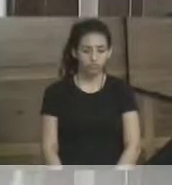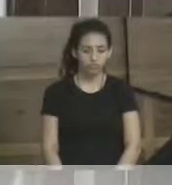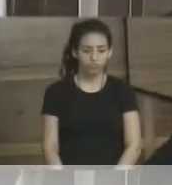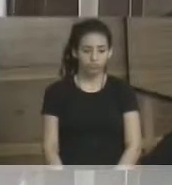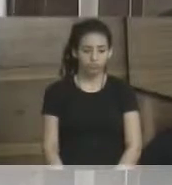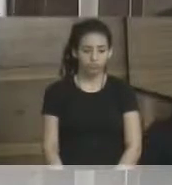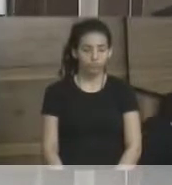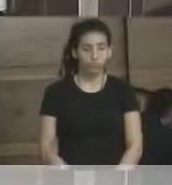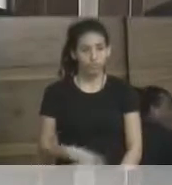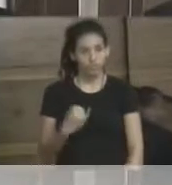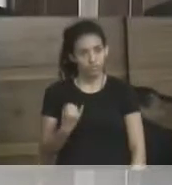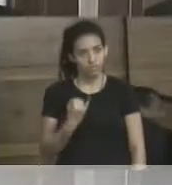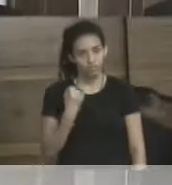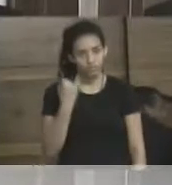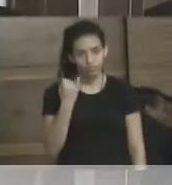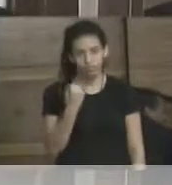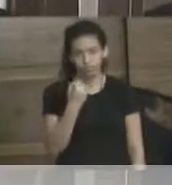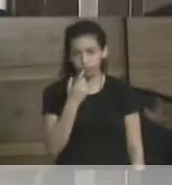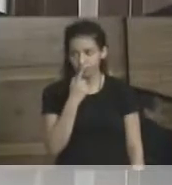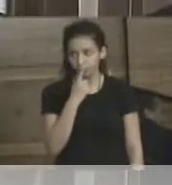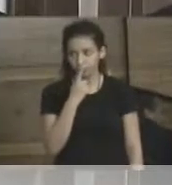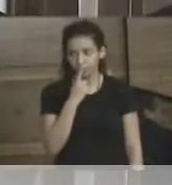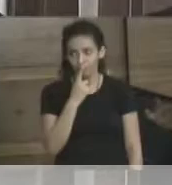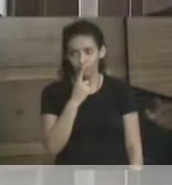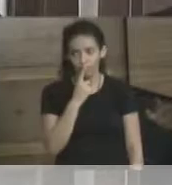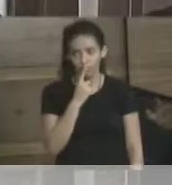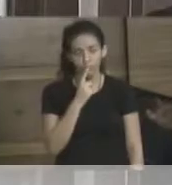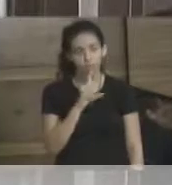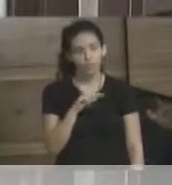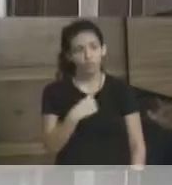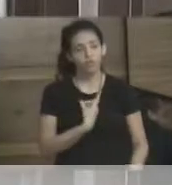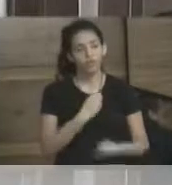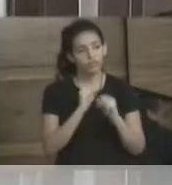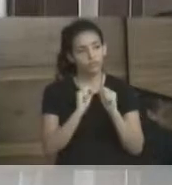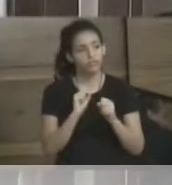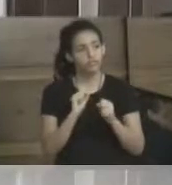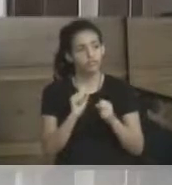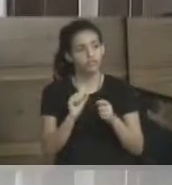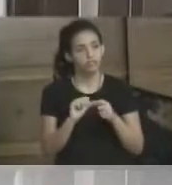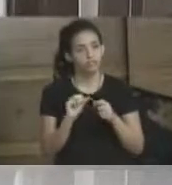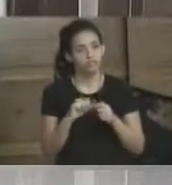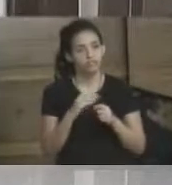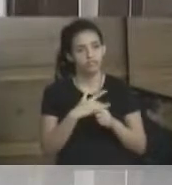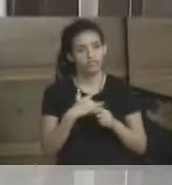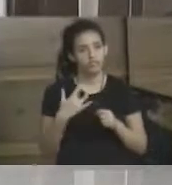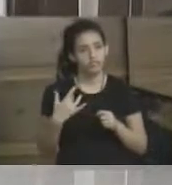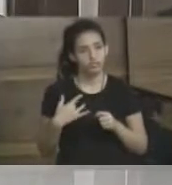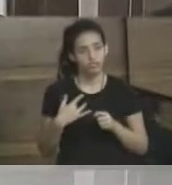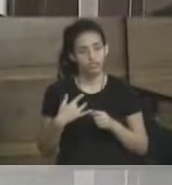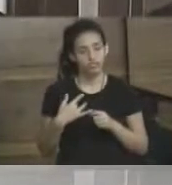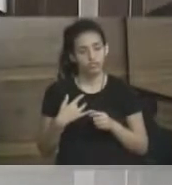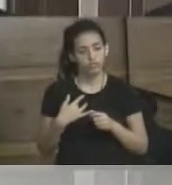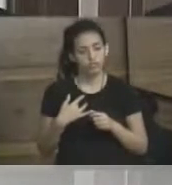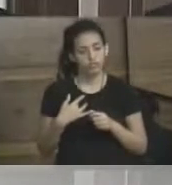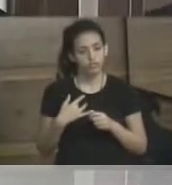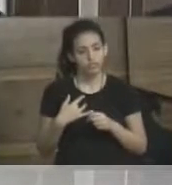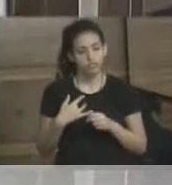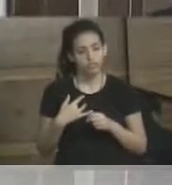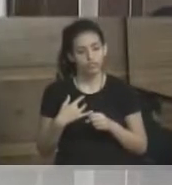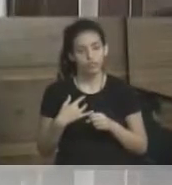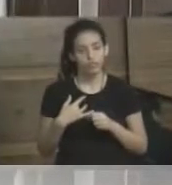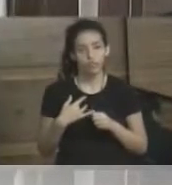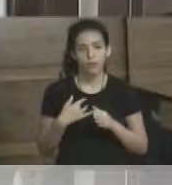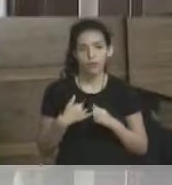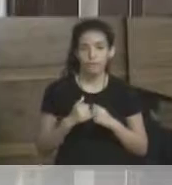doença. Então, é muito importante para que possamos fazer uma saúde preventiva. Isso foi uma coisa que eu briguei muito na campanha e é uma coisa que eu tenho